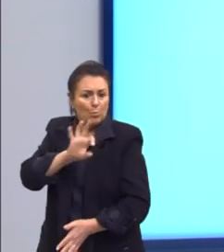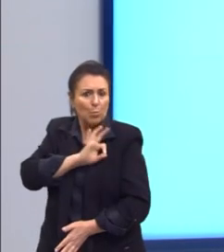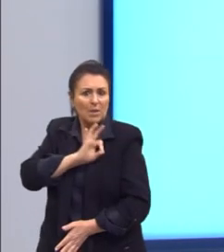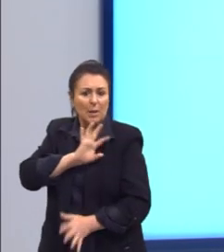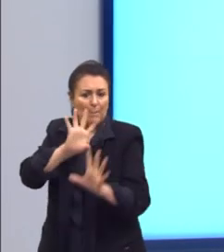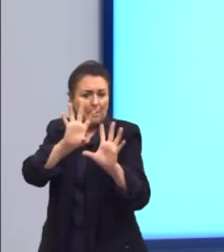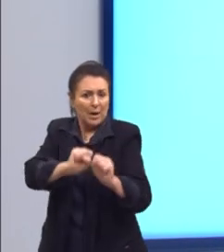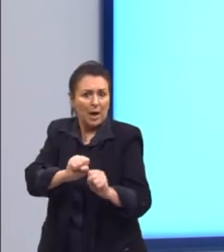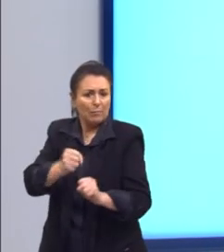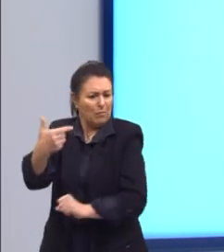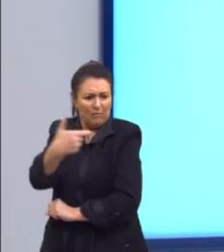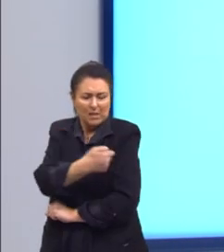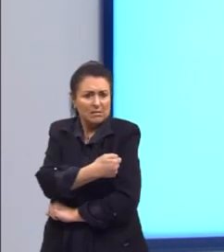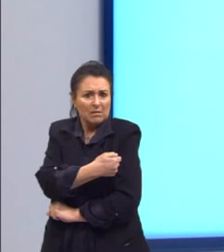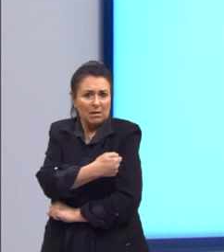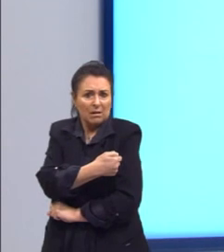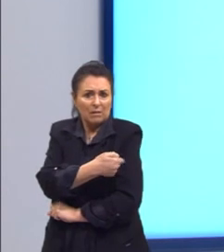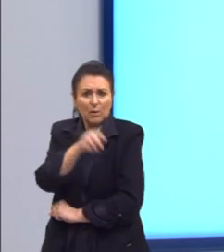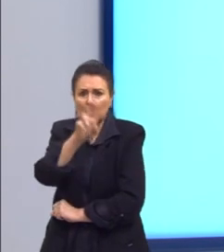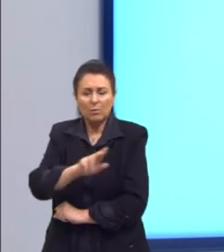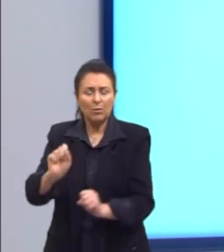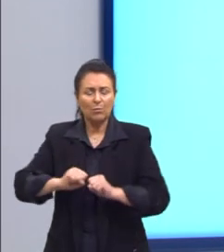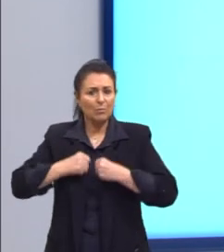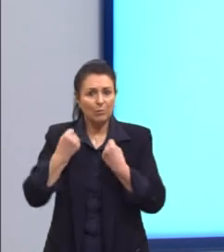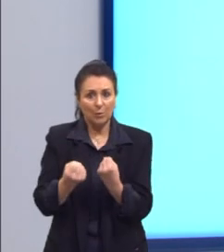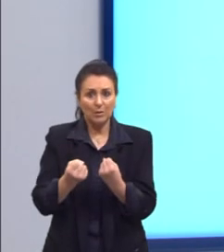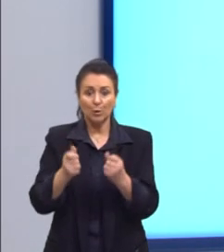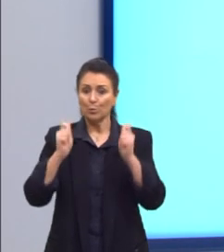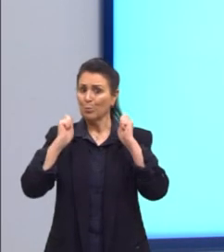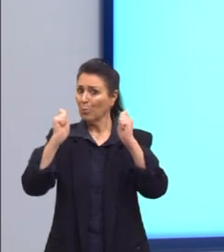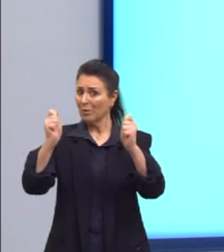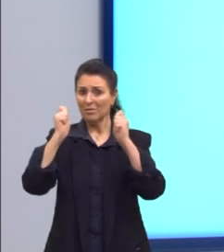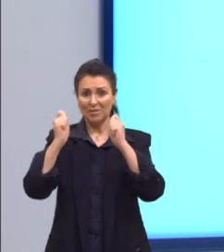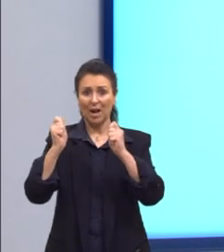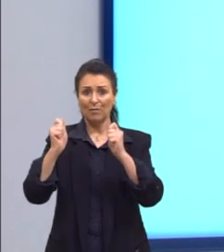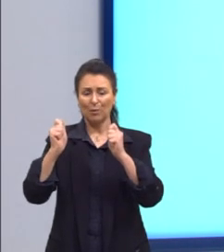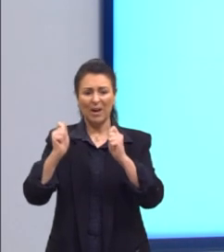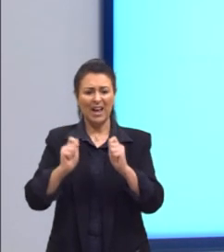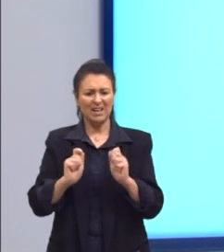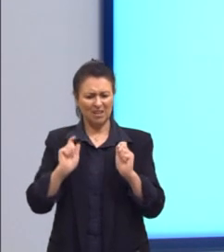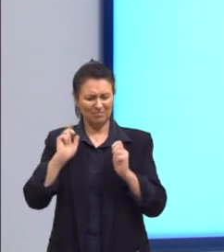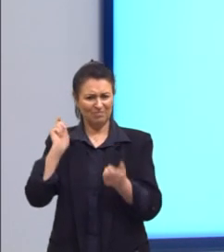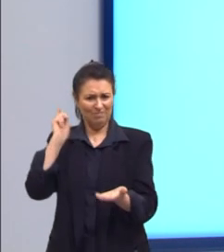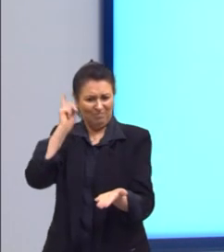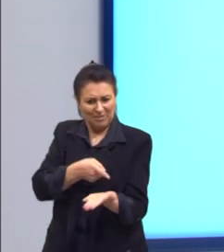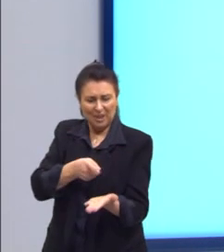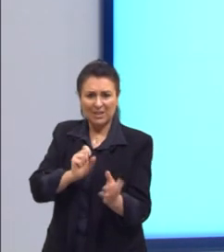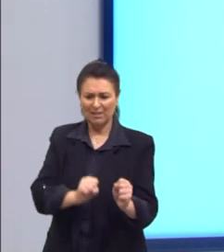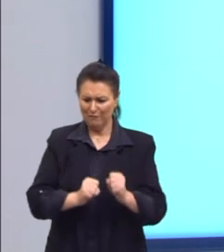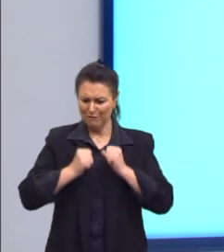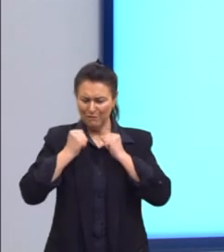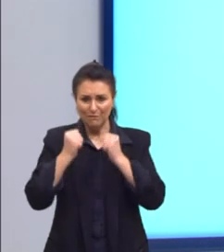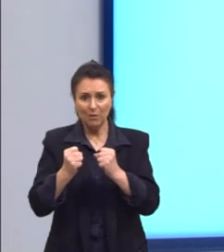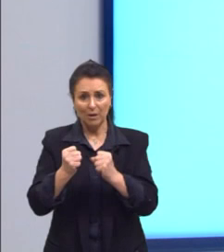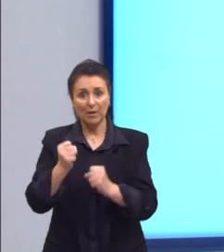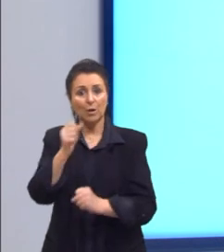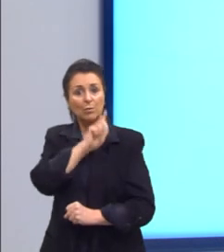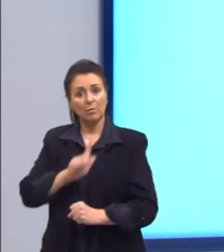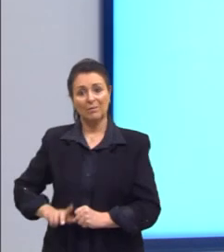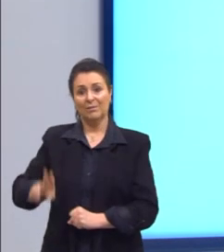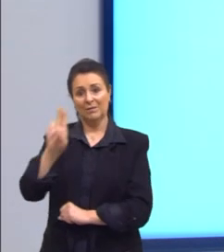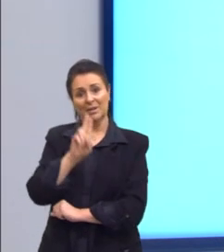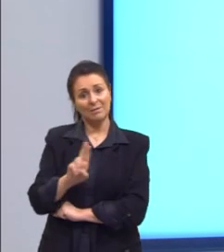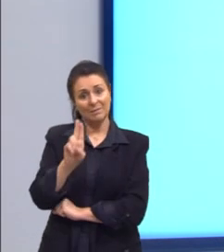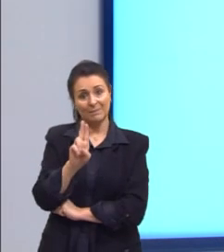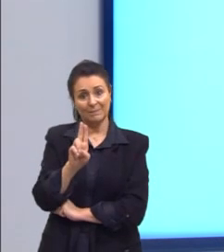e te tacava a vacina quase à força. Então, eles protestavam contra esse autoritarismo do governo da época.